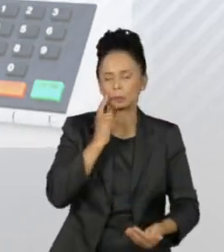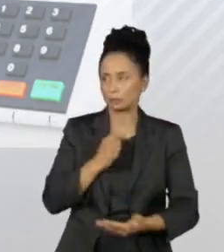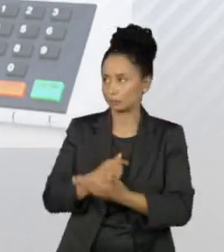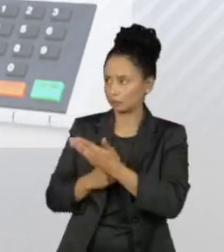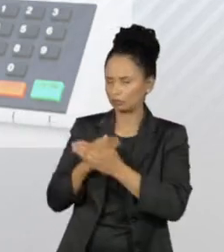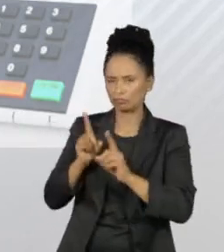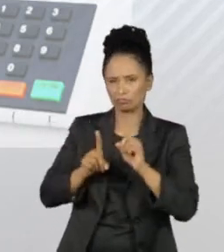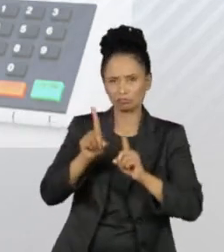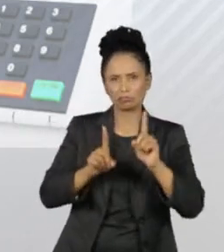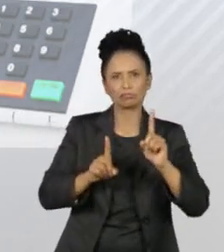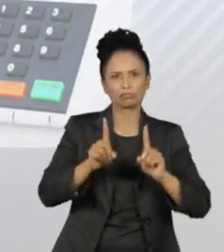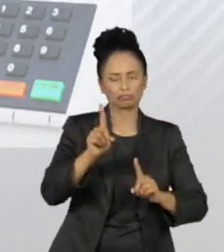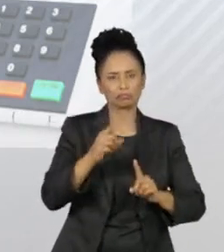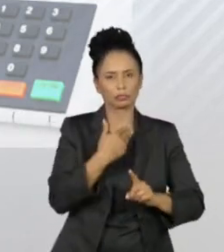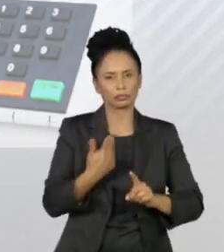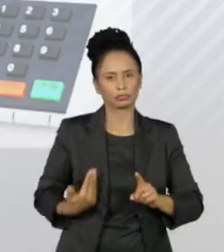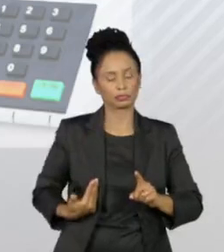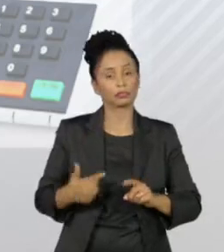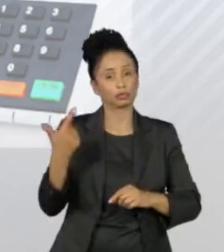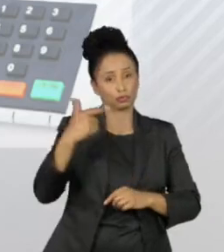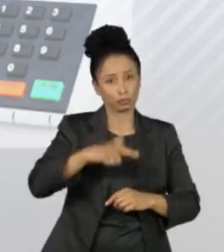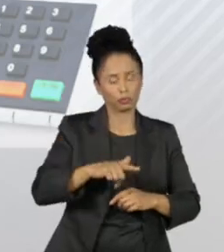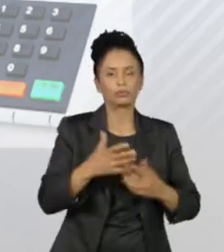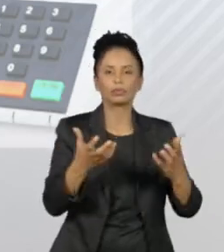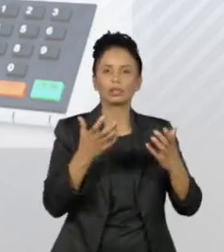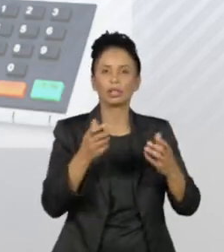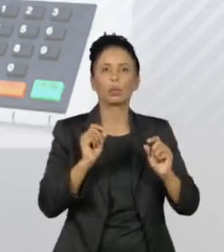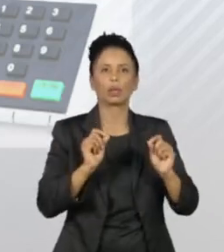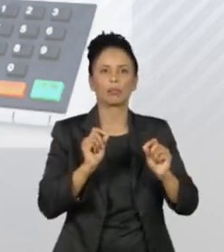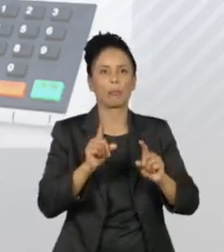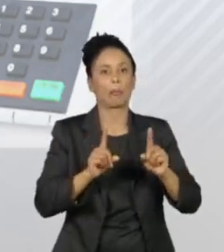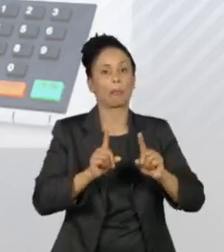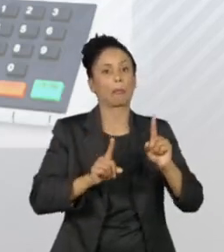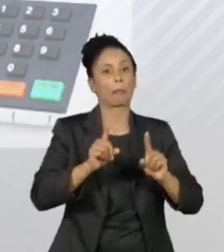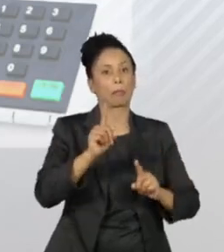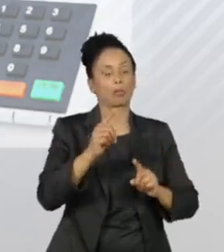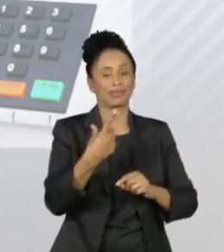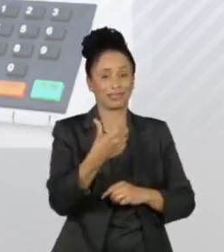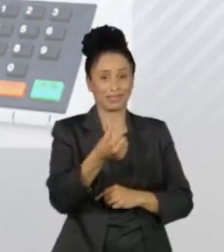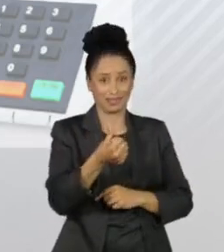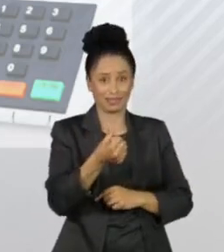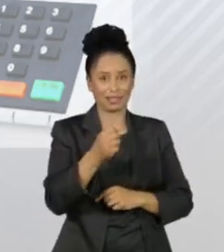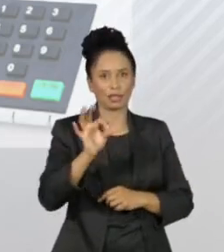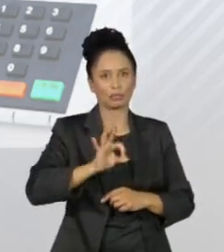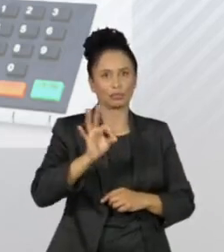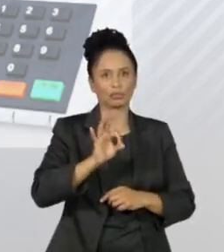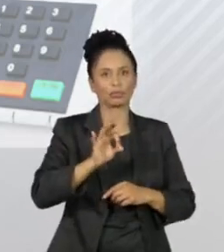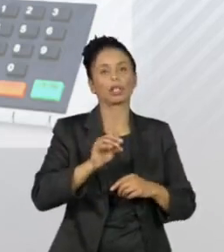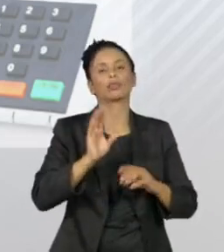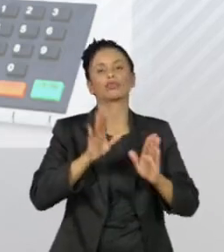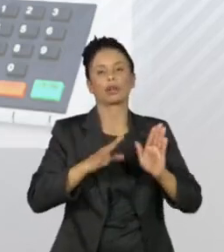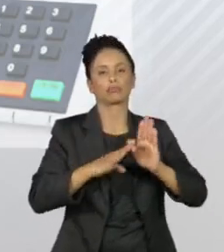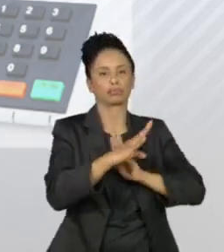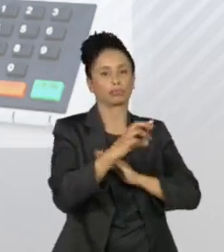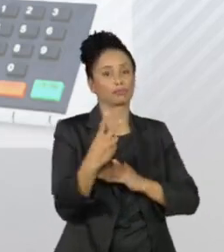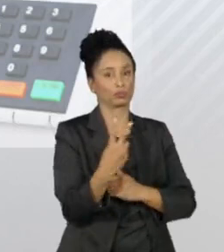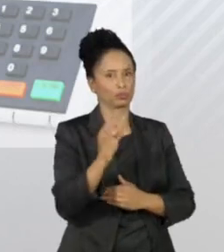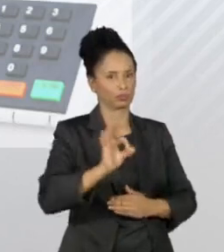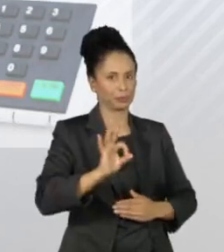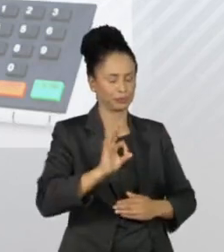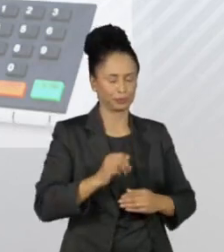reeleição, passou de 16% na primeira pesquisa de setembro para 22% na mais recente.